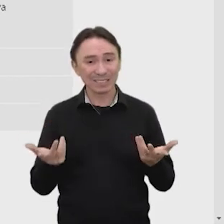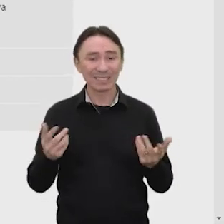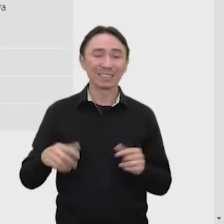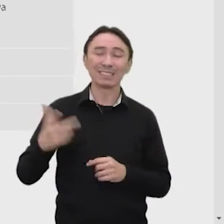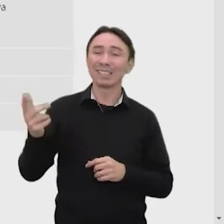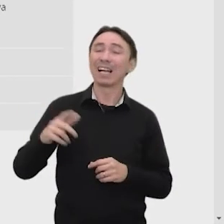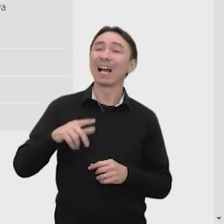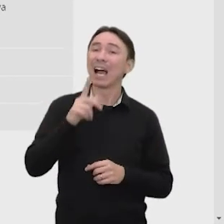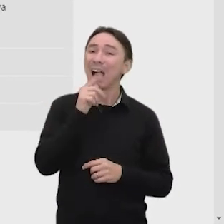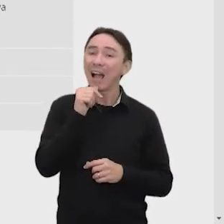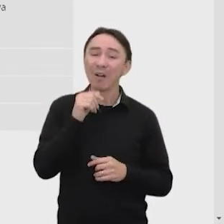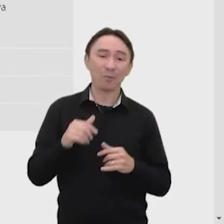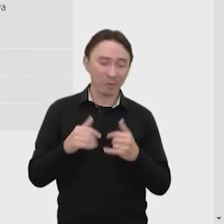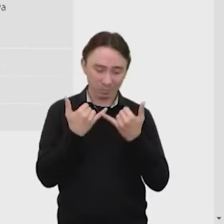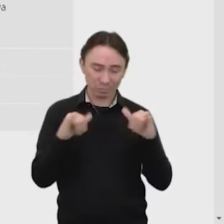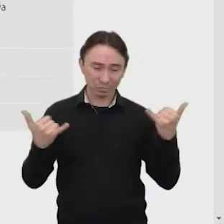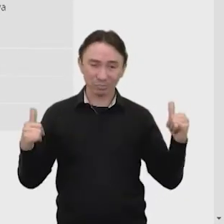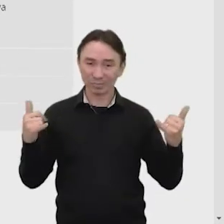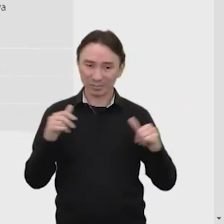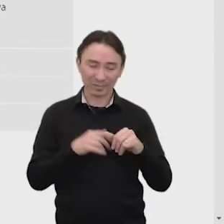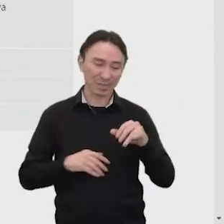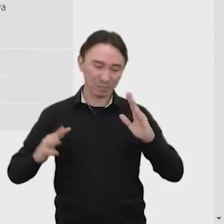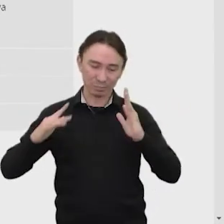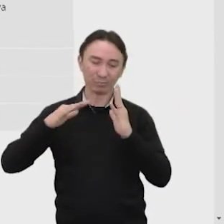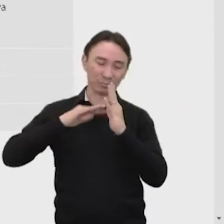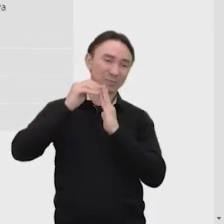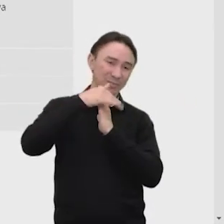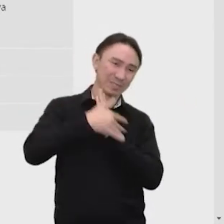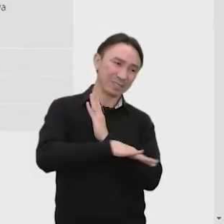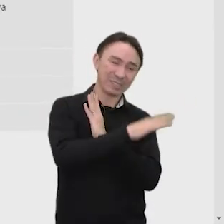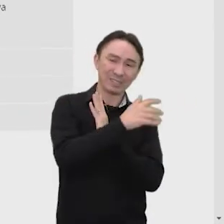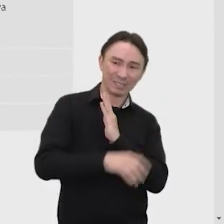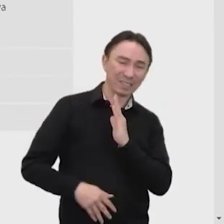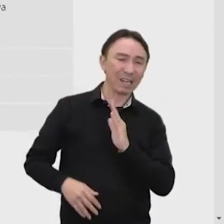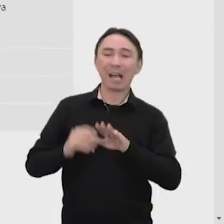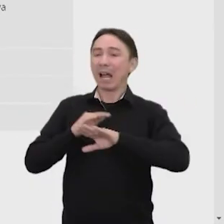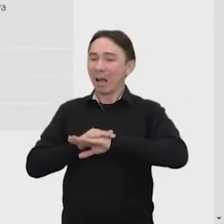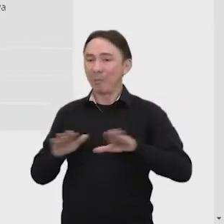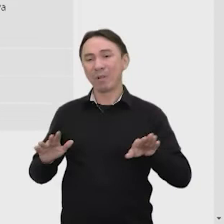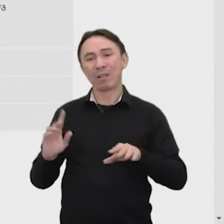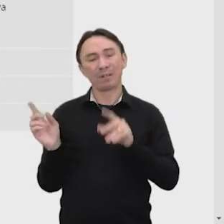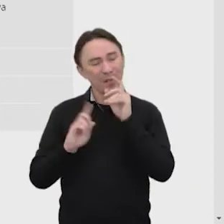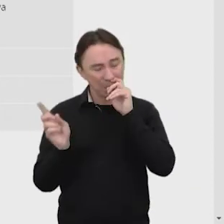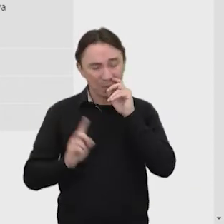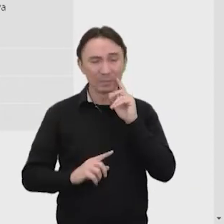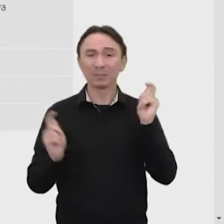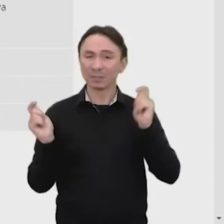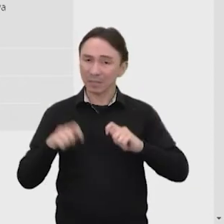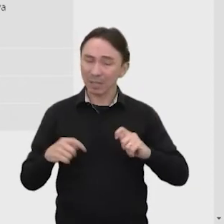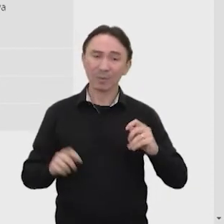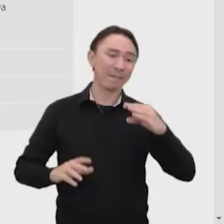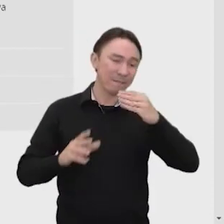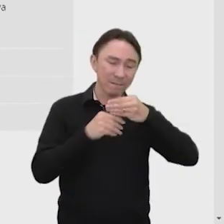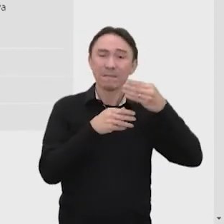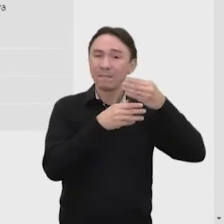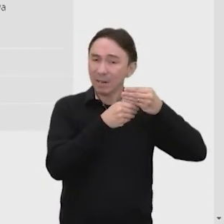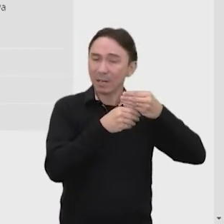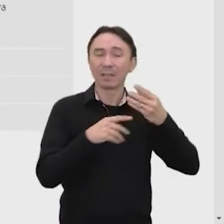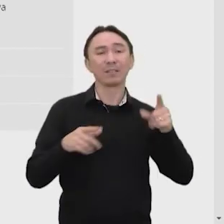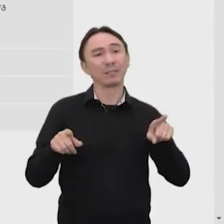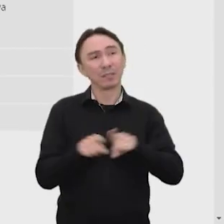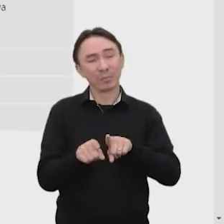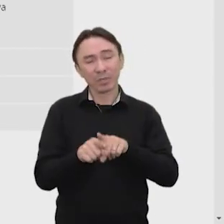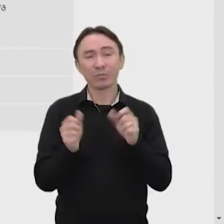das nossas matrizes energéticas. E ela combina muito bem com a geração solar e eólica e nos ajuda a aproveitar esse